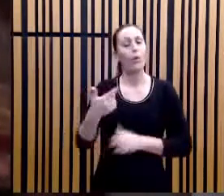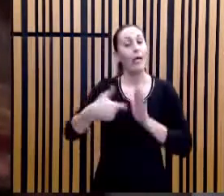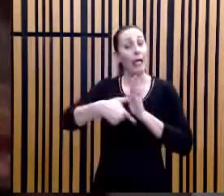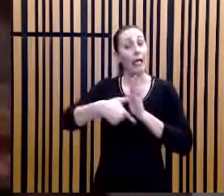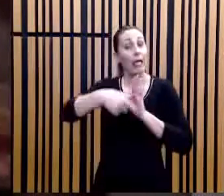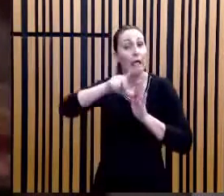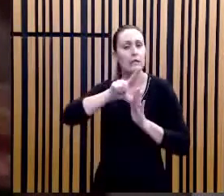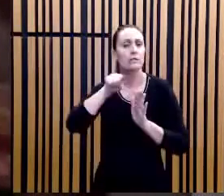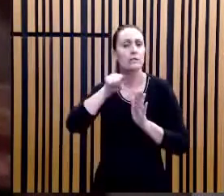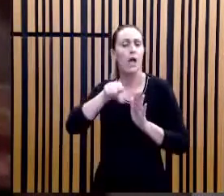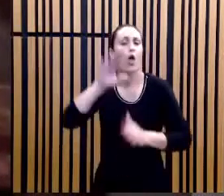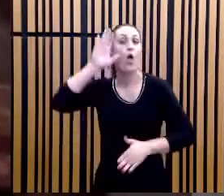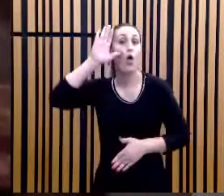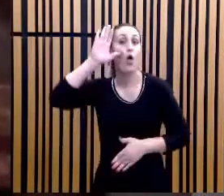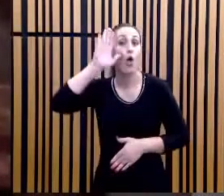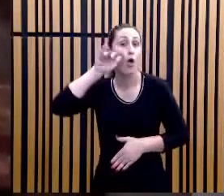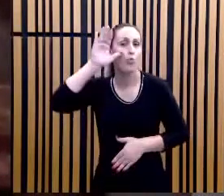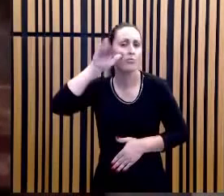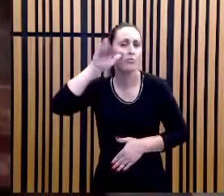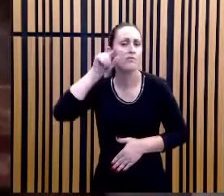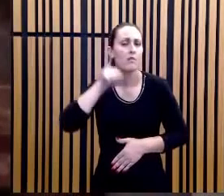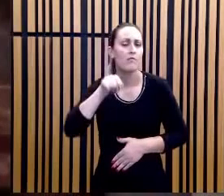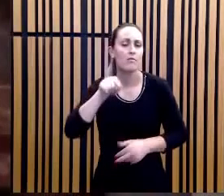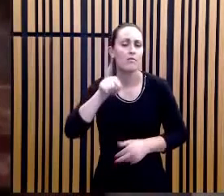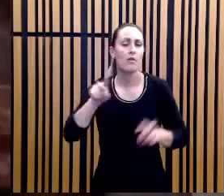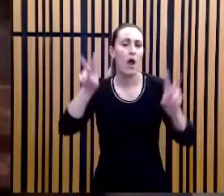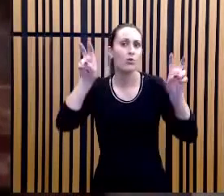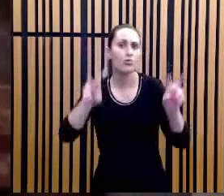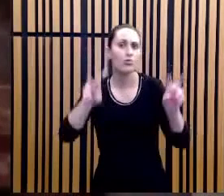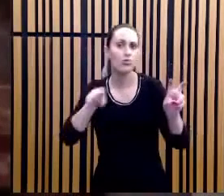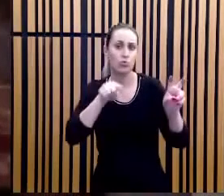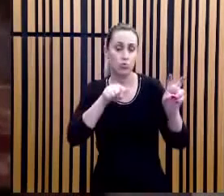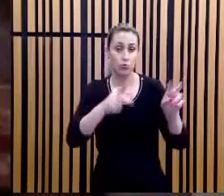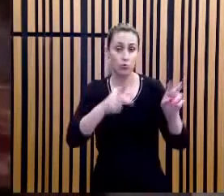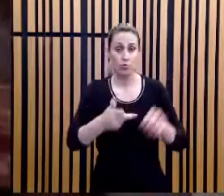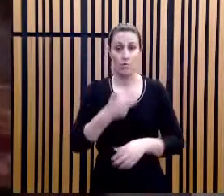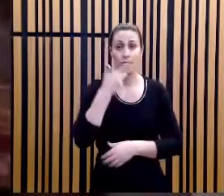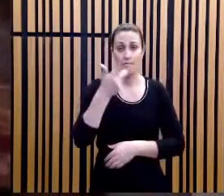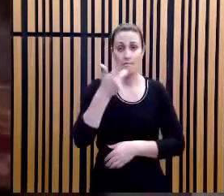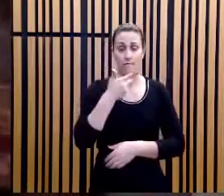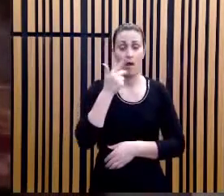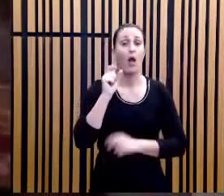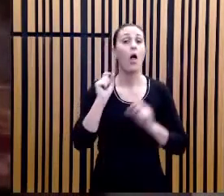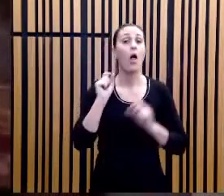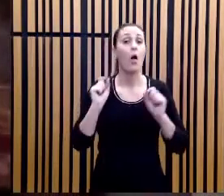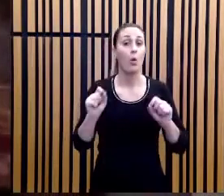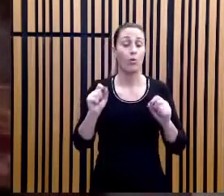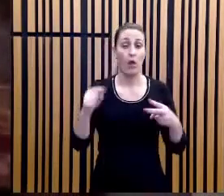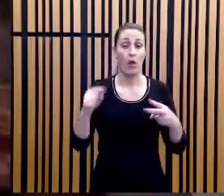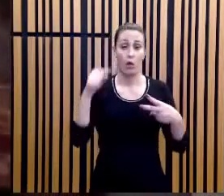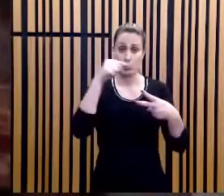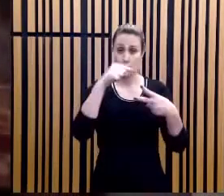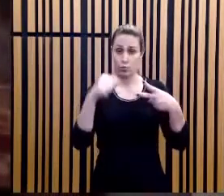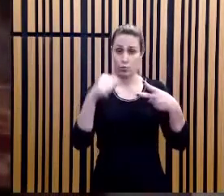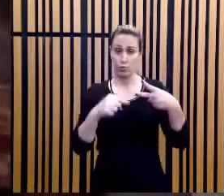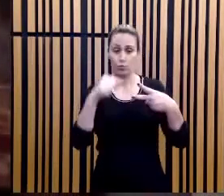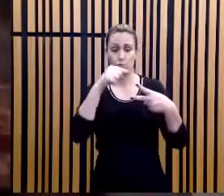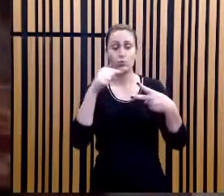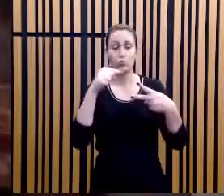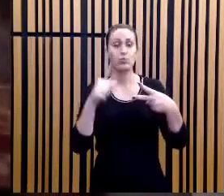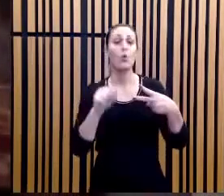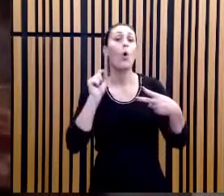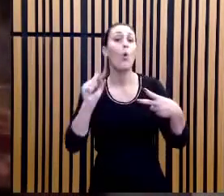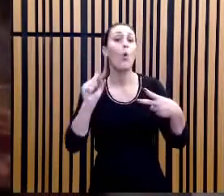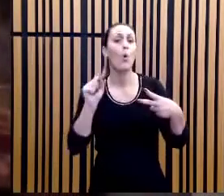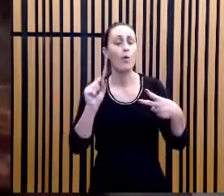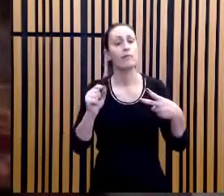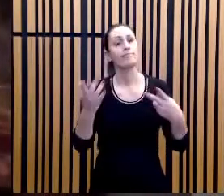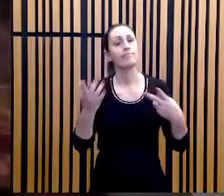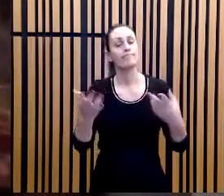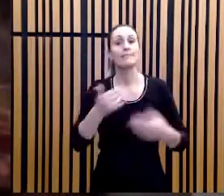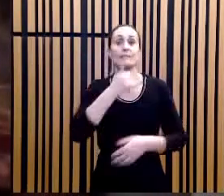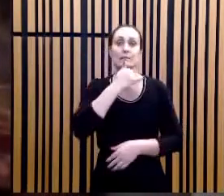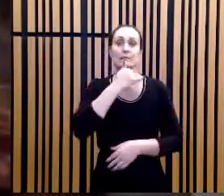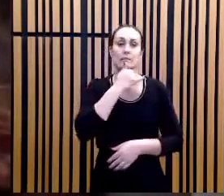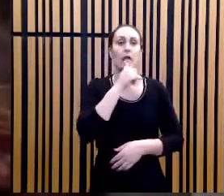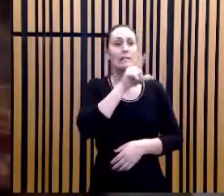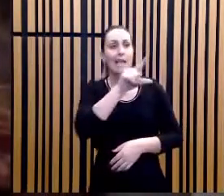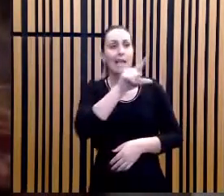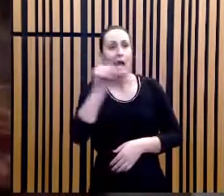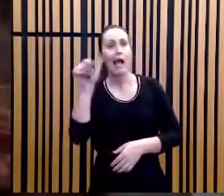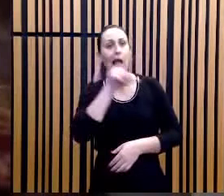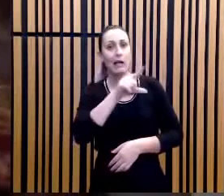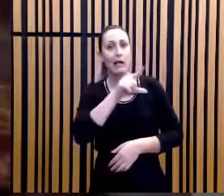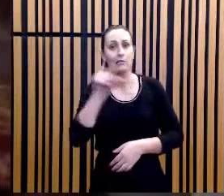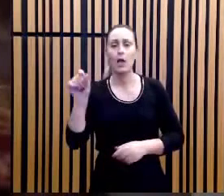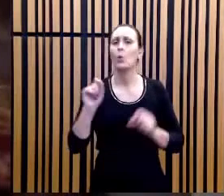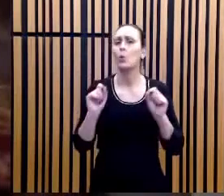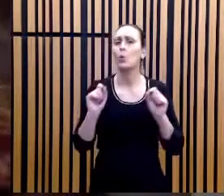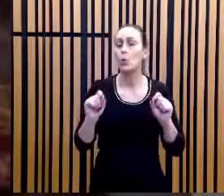à minha fala, aliás, duas observações importantes. É uma pena que o pessoal já saiu do palco, mas eu queria dizer